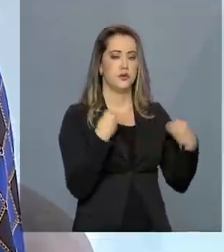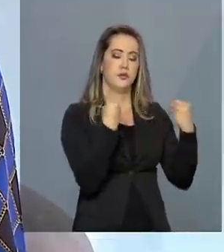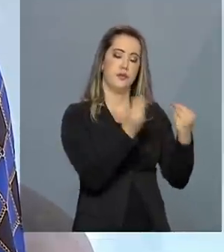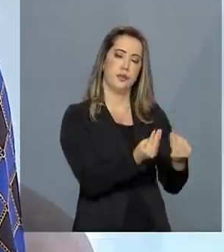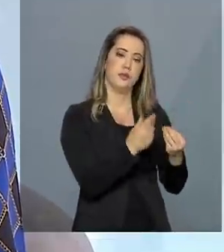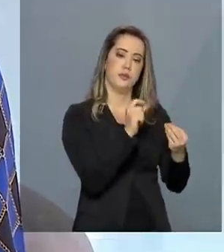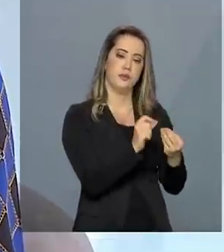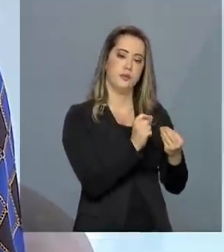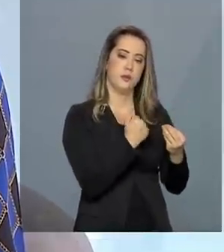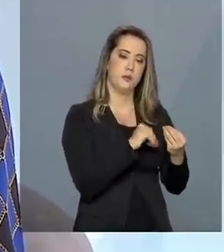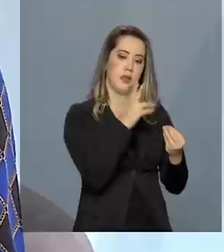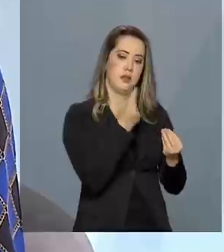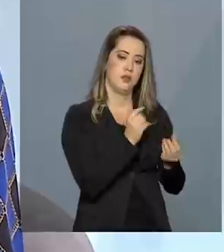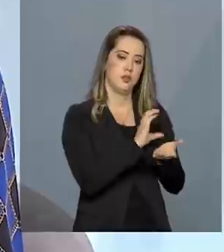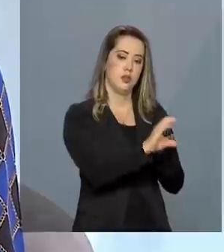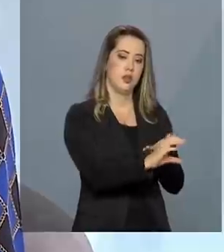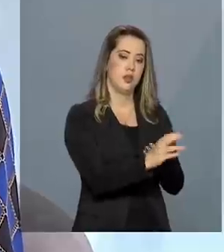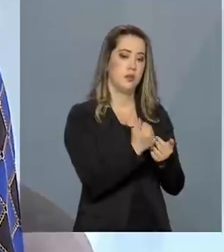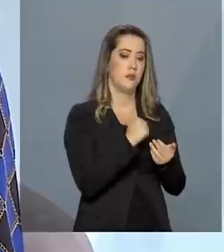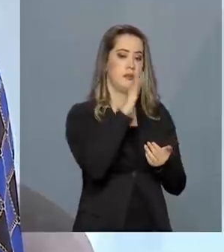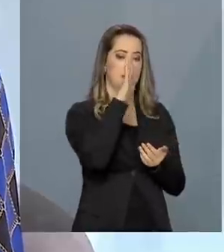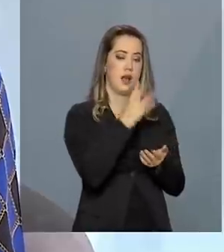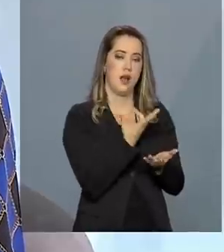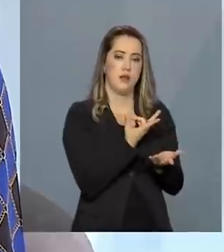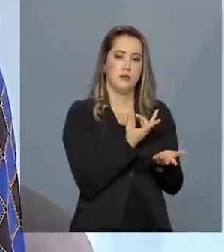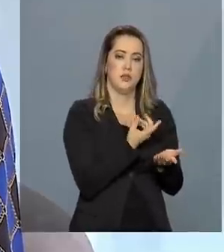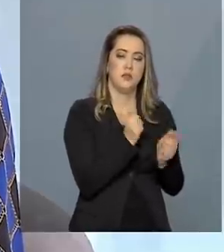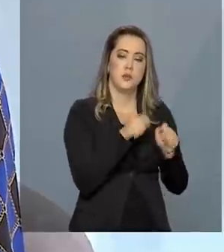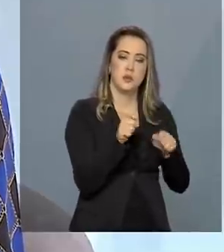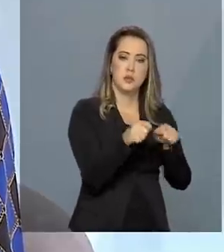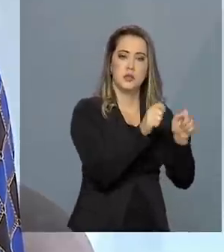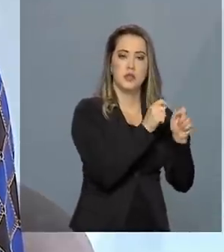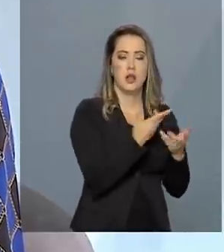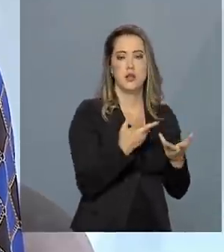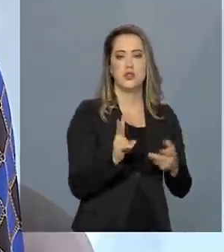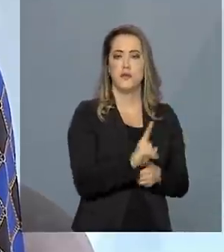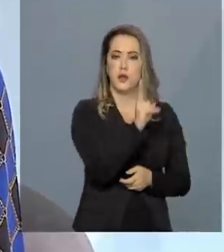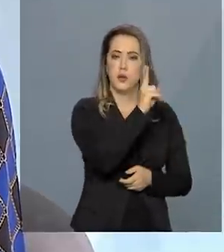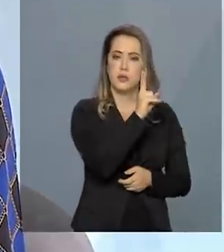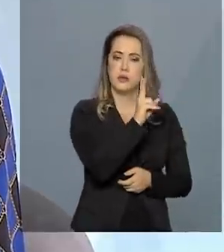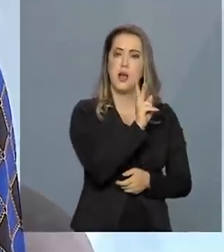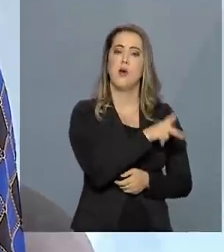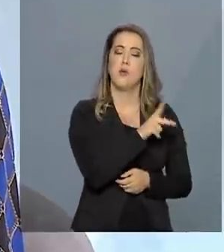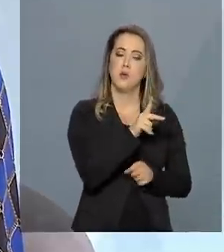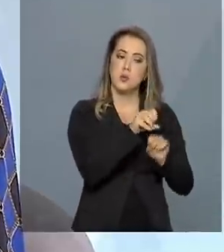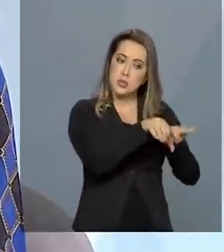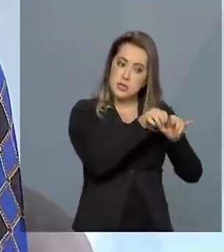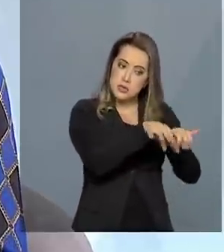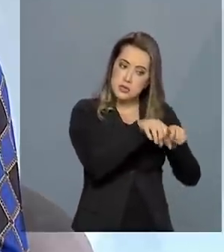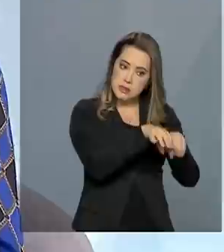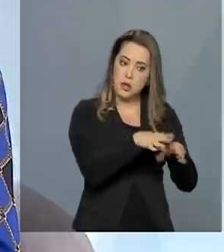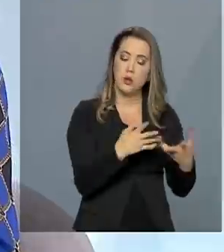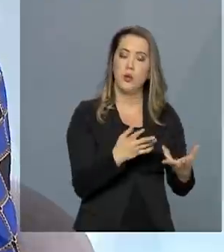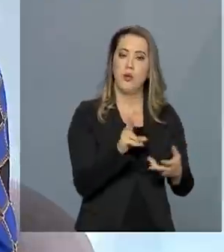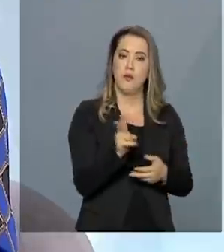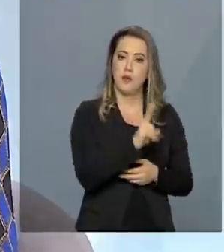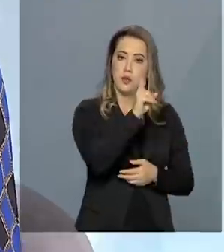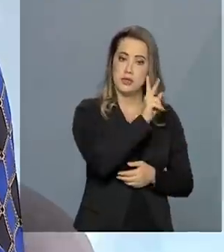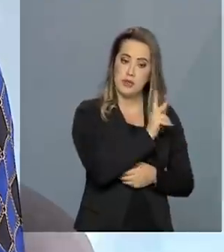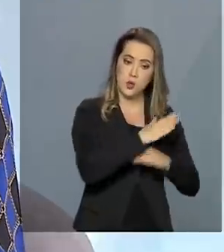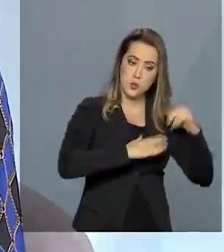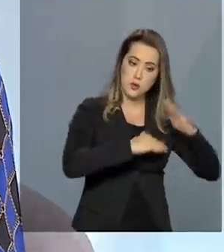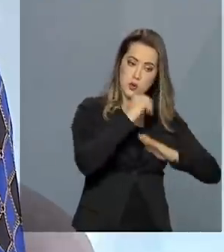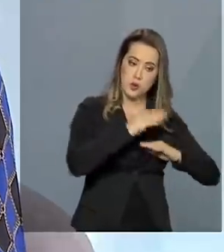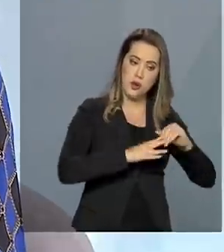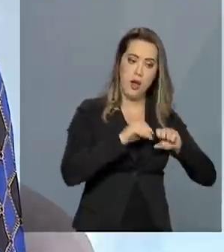mais recursos, mais investimentos e valorizar os profissionais de educação de todas